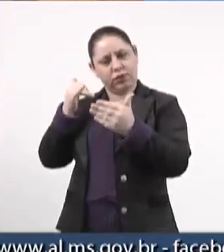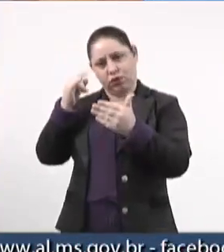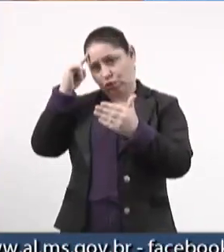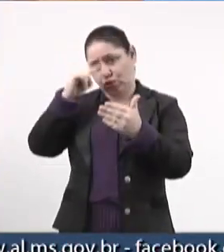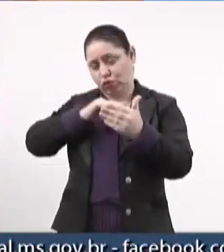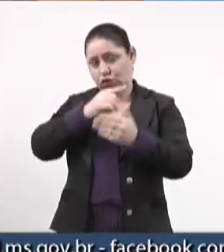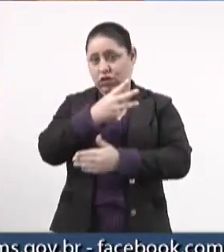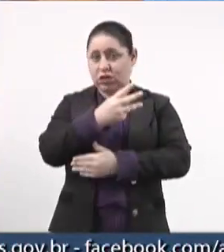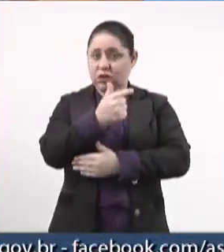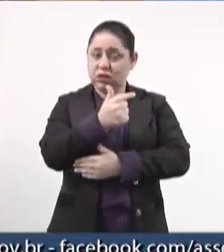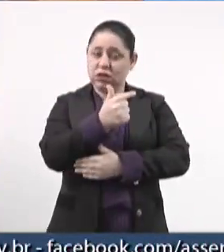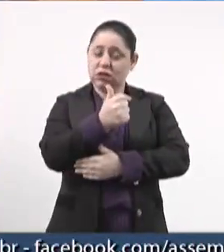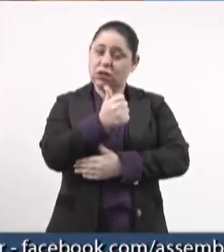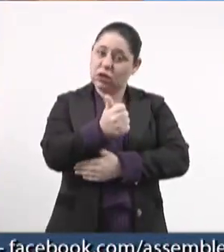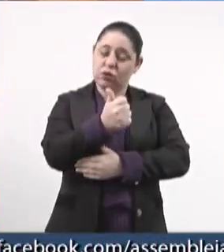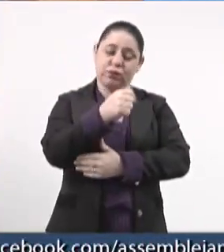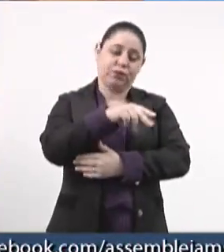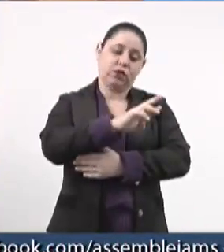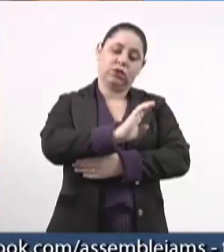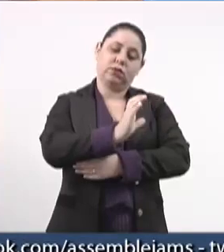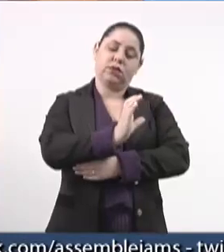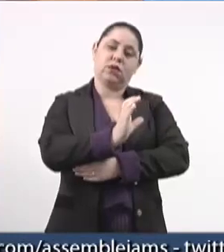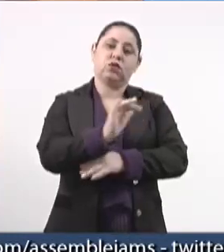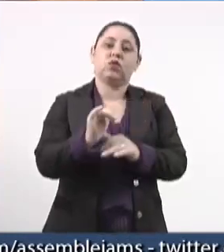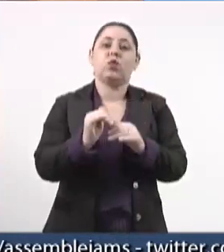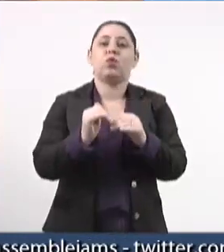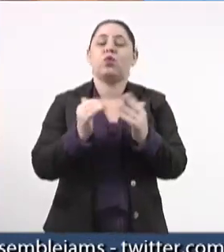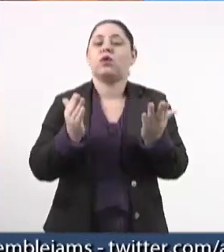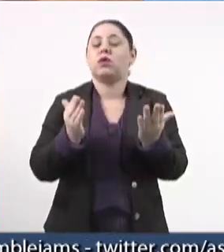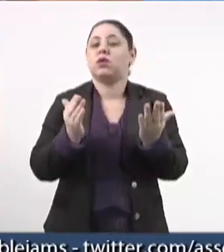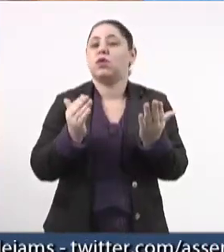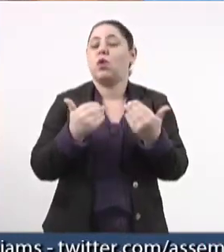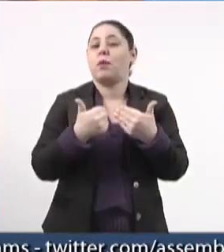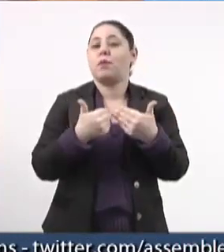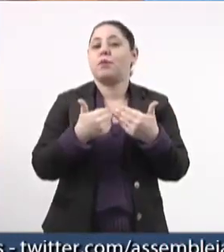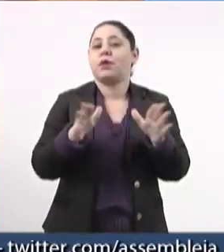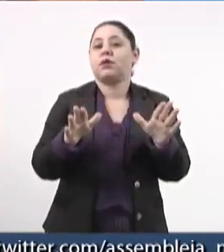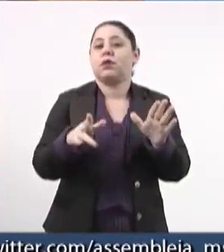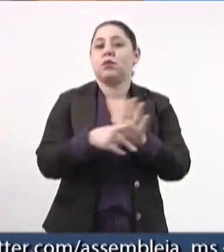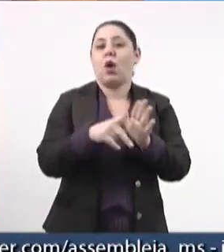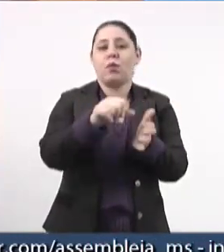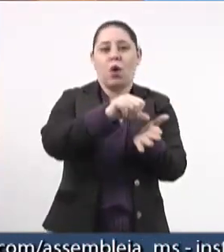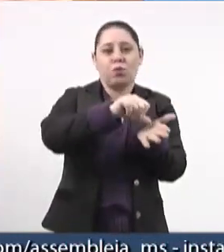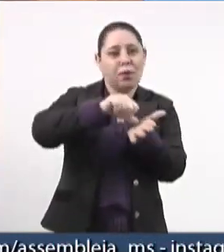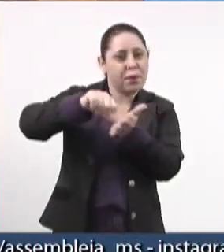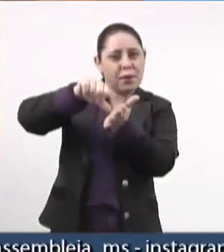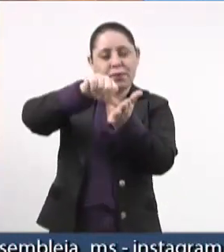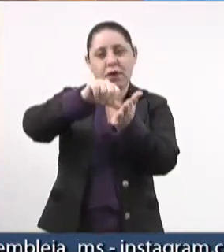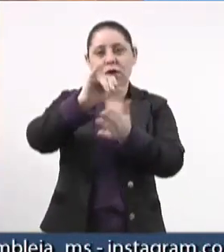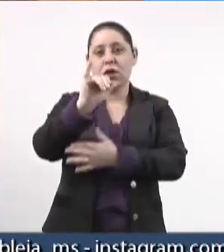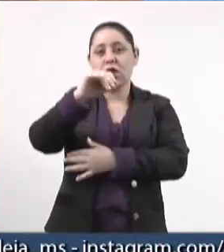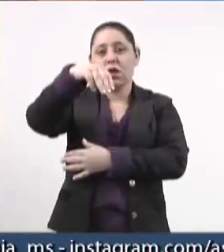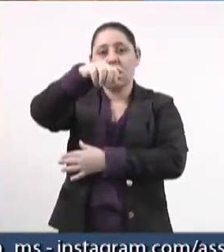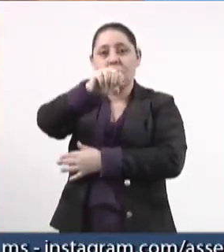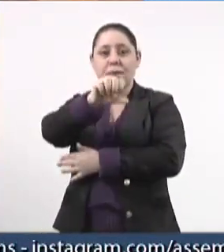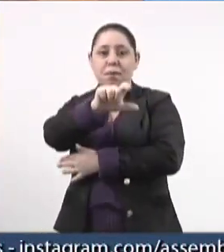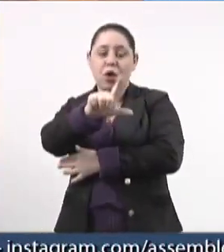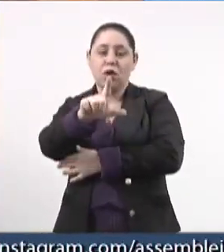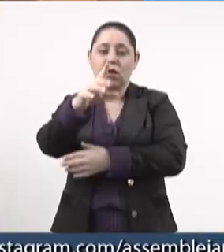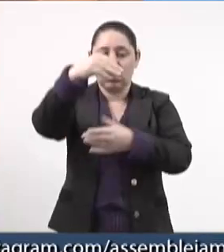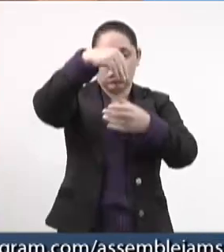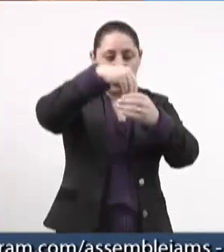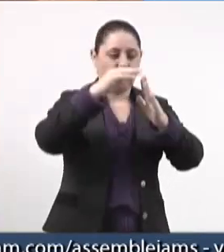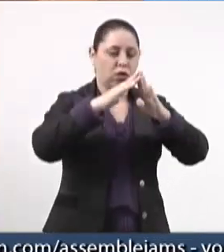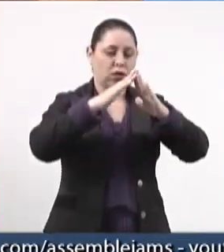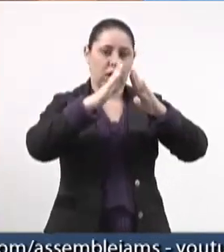data do dia 31 de março, quando foi inaugurada uma unidade do IMOL na